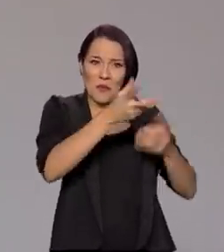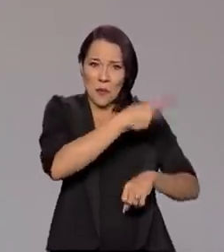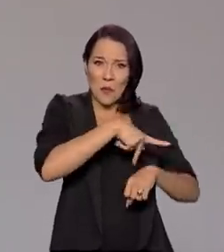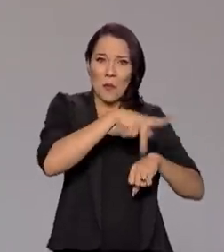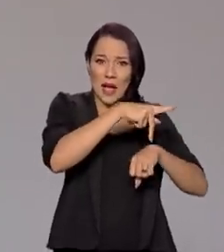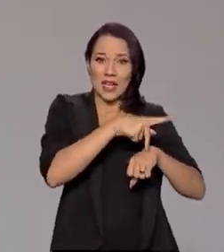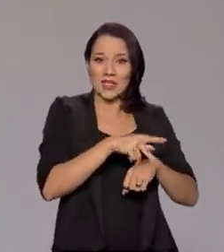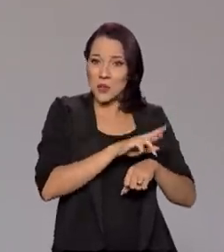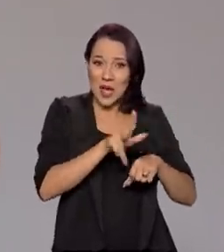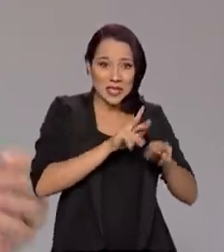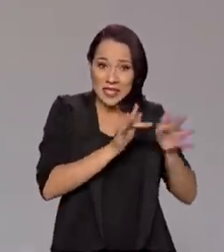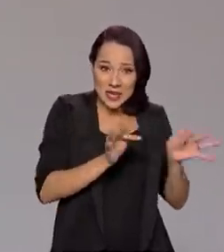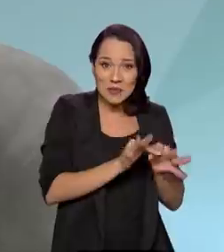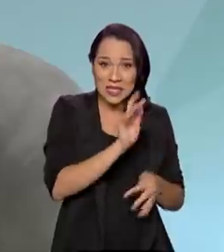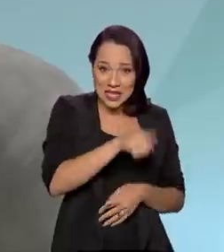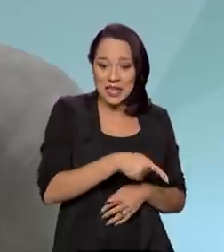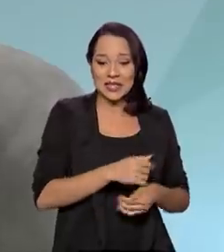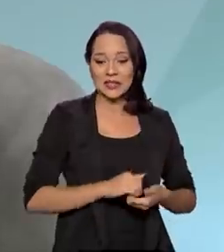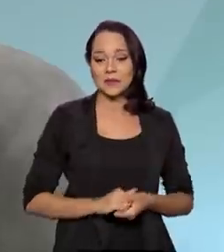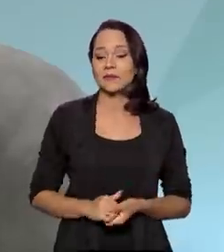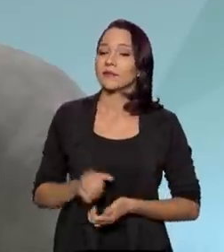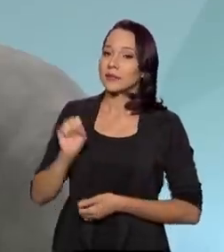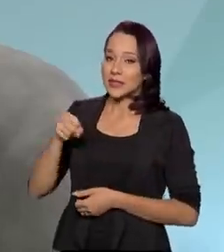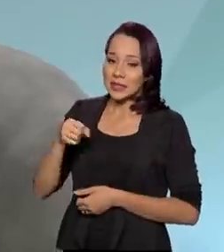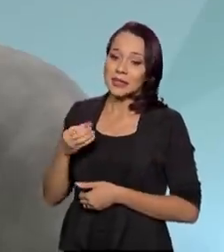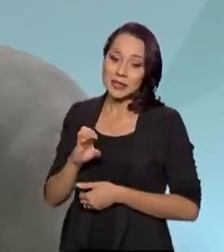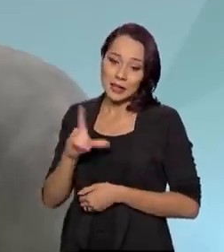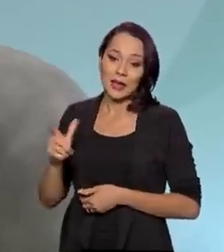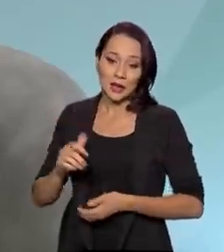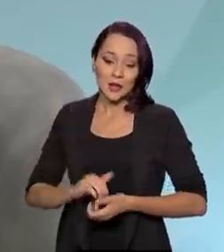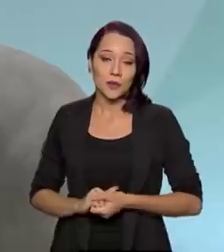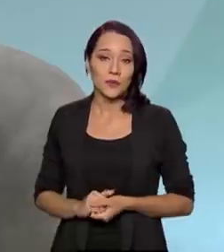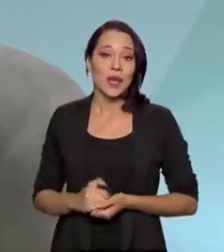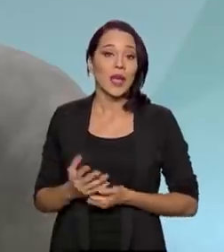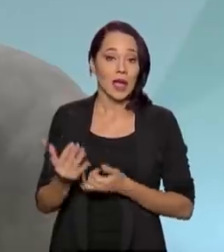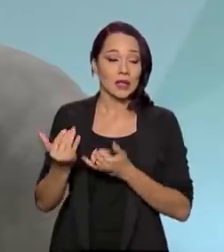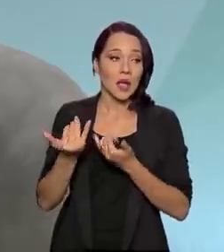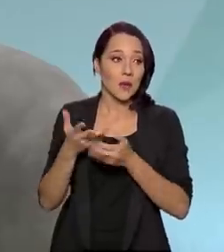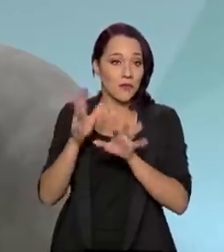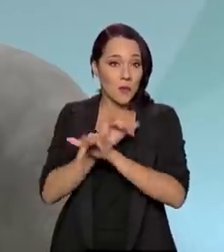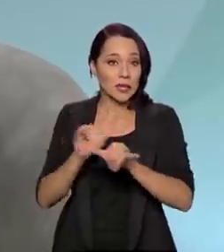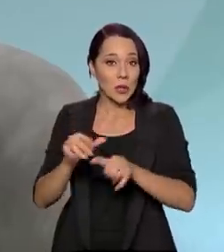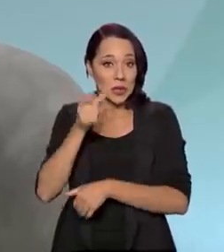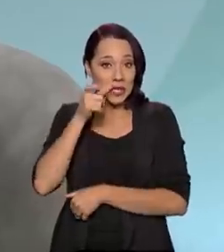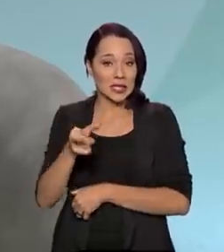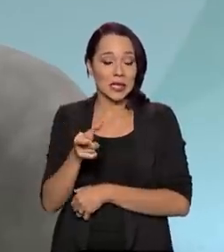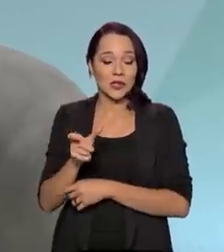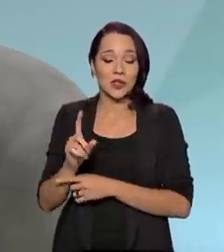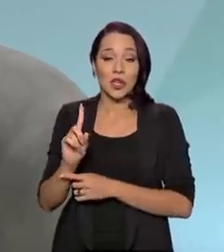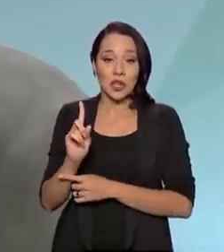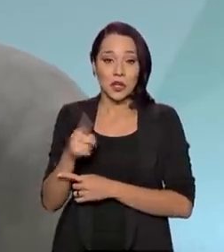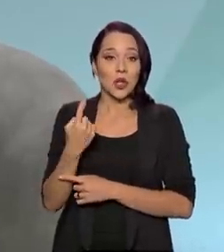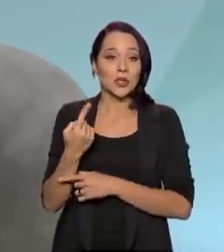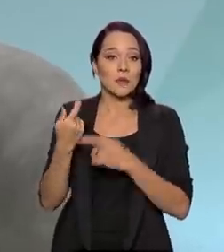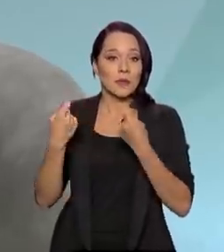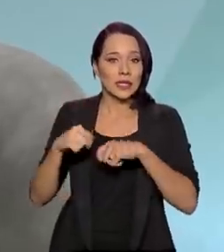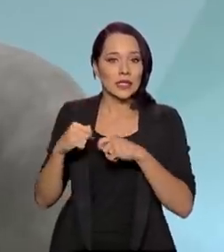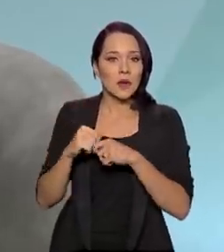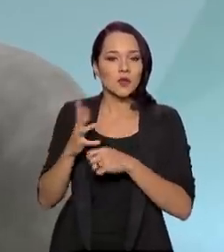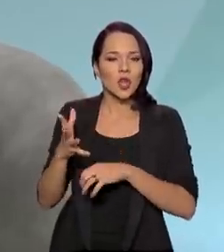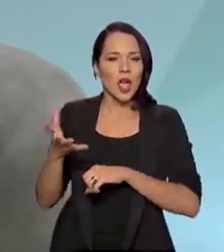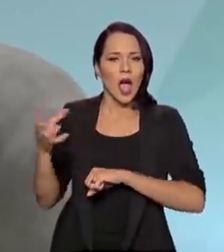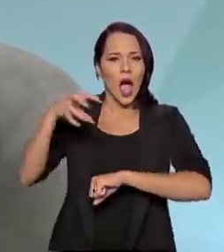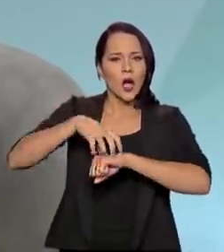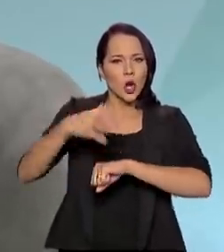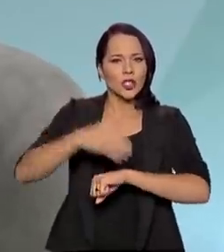coisa simples também, né, general? Lógico. E aí vem um dado muito interessante que nós devemos à colonização